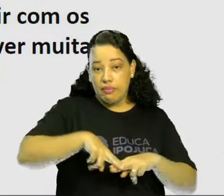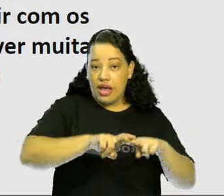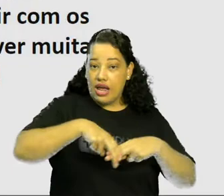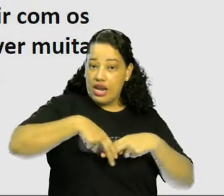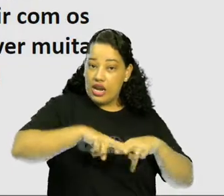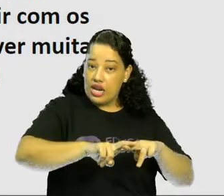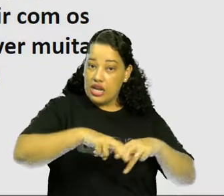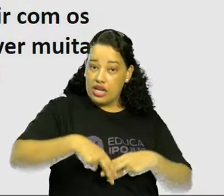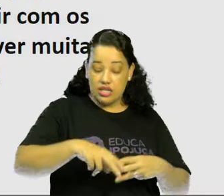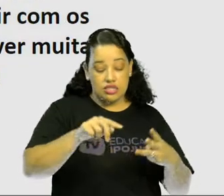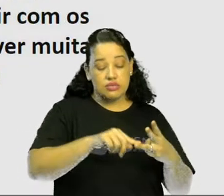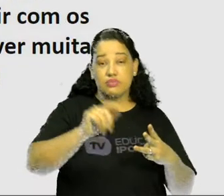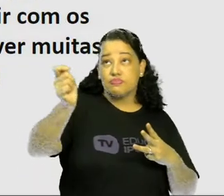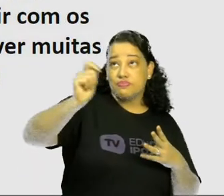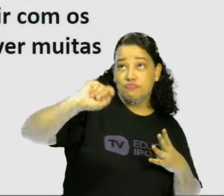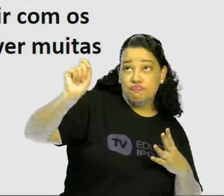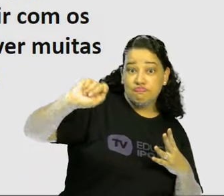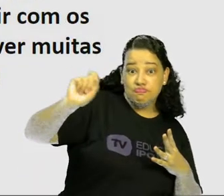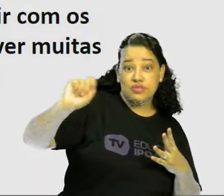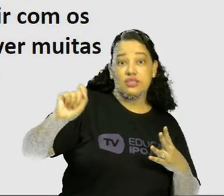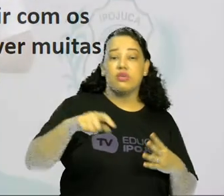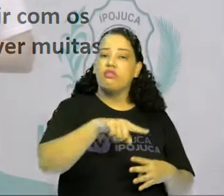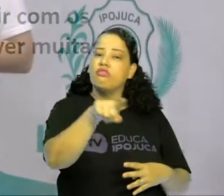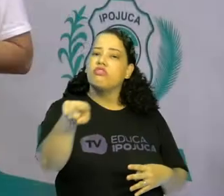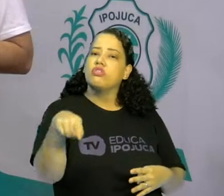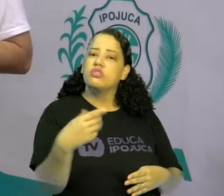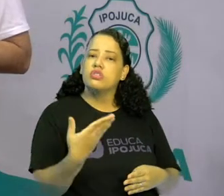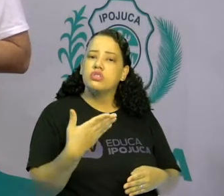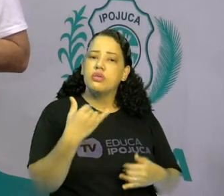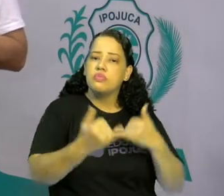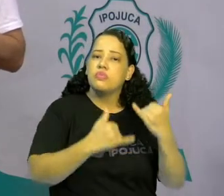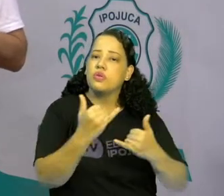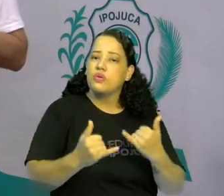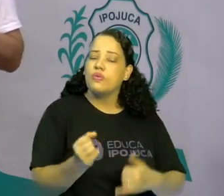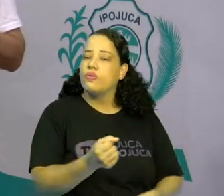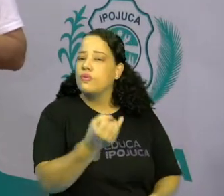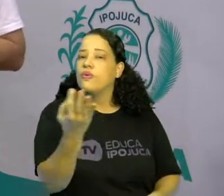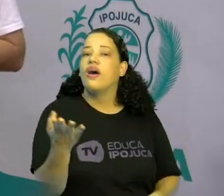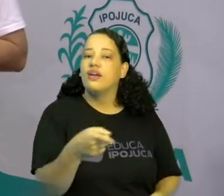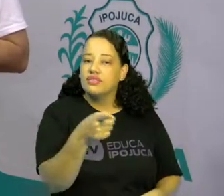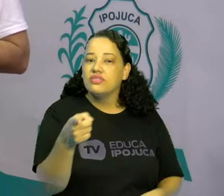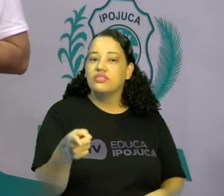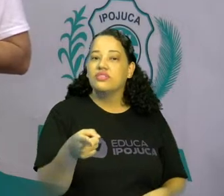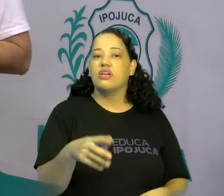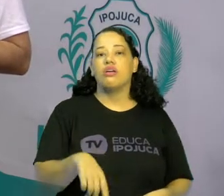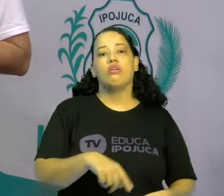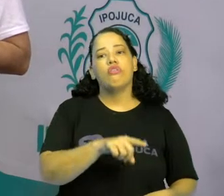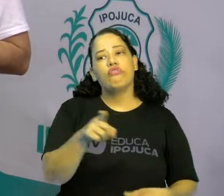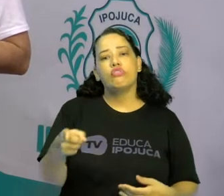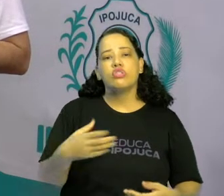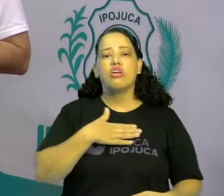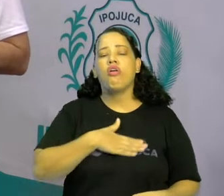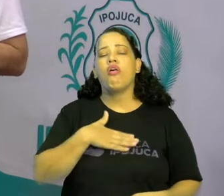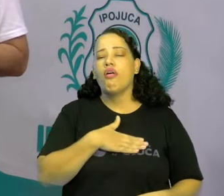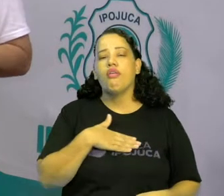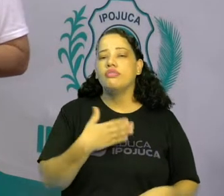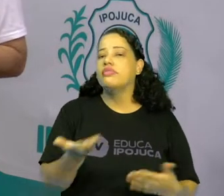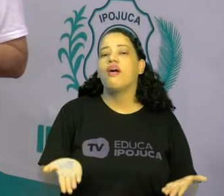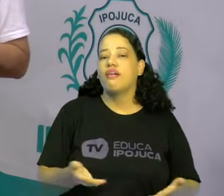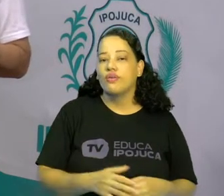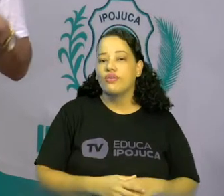brincadeiras de pipa. Quais dessas brincadeiras vocês já brincaram? Quais dessas brincadeiras vocês mais gostam?